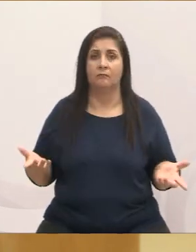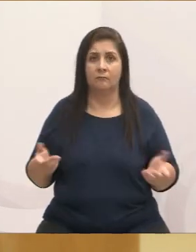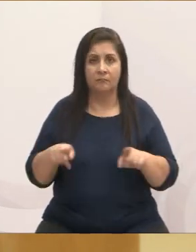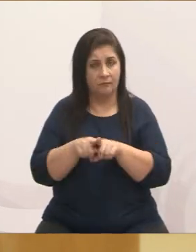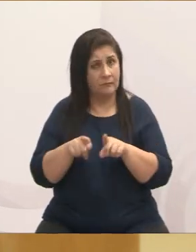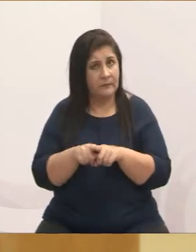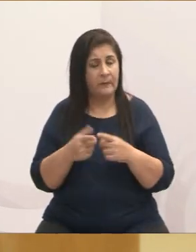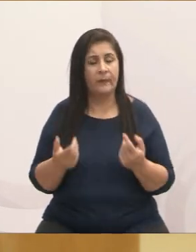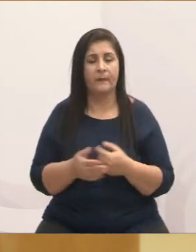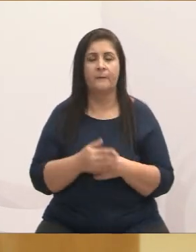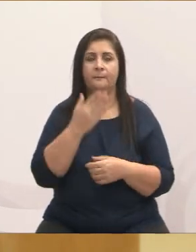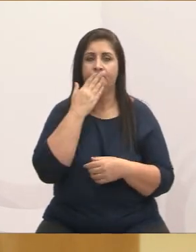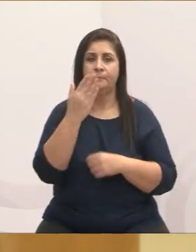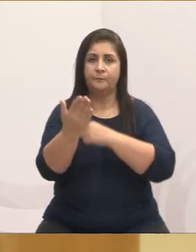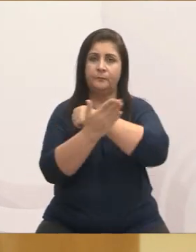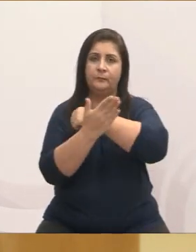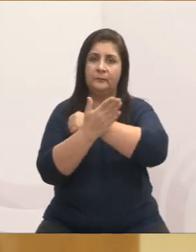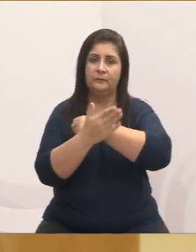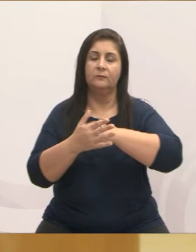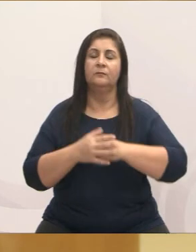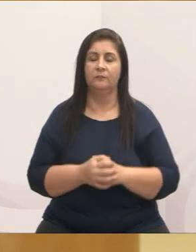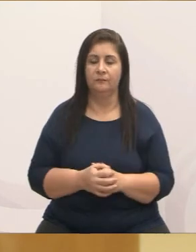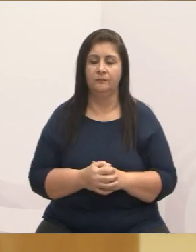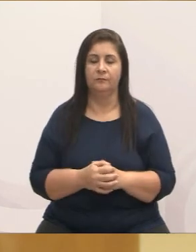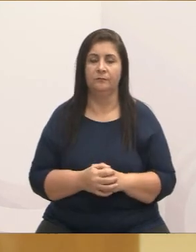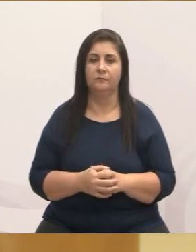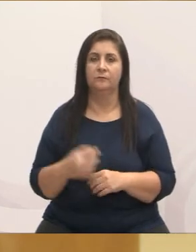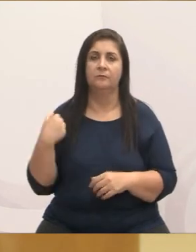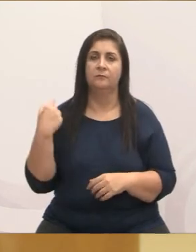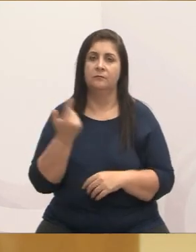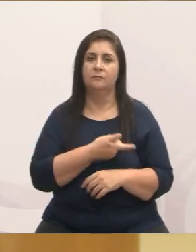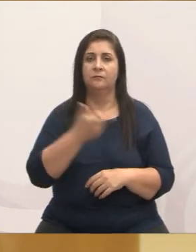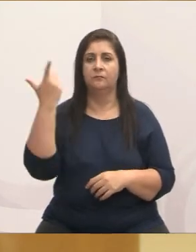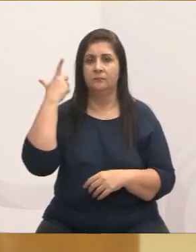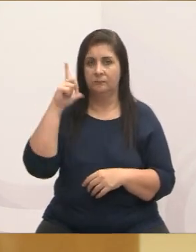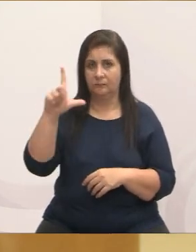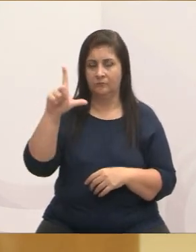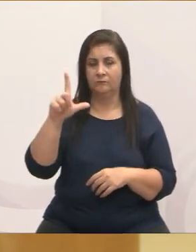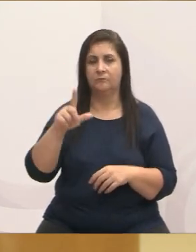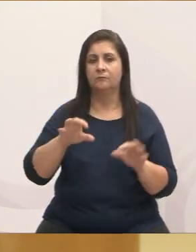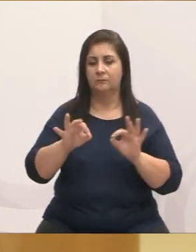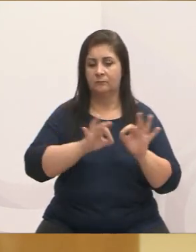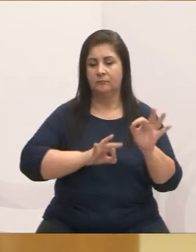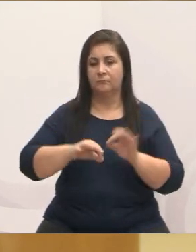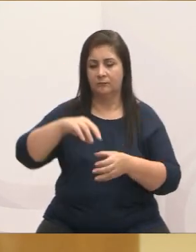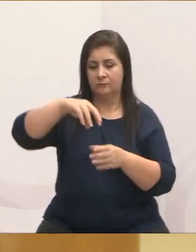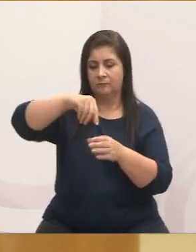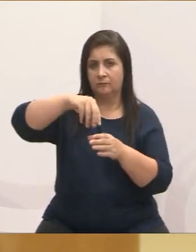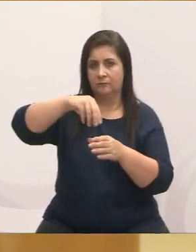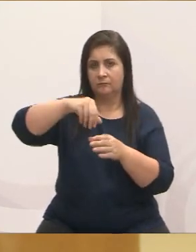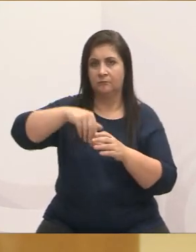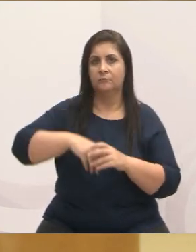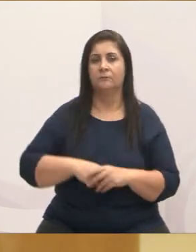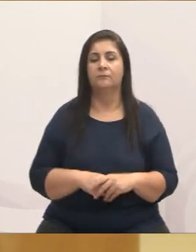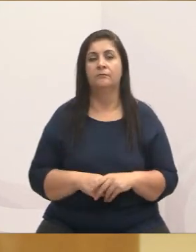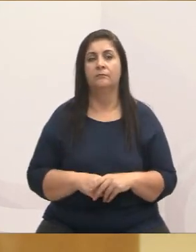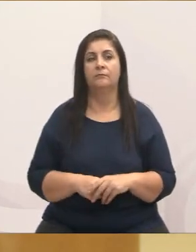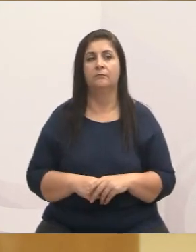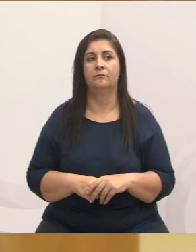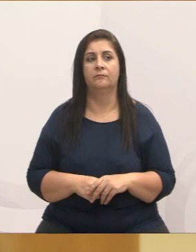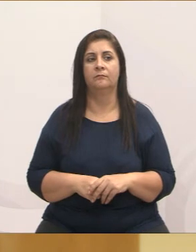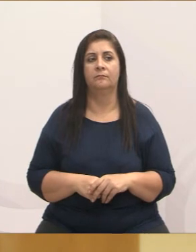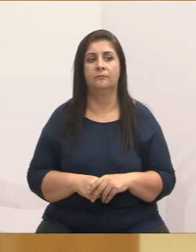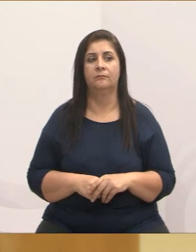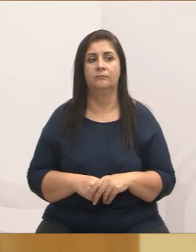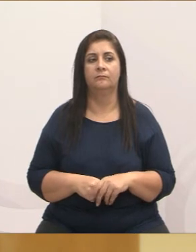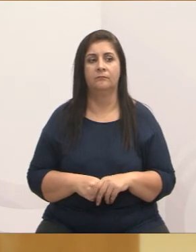Então, eu peço aí a ajuda do Executivo para que realmente a gente embalhe aí o projeto da tampinha solidária. Tá bom? Acho que